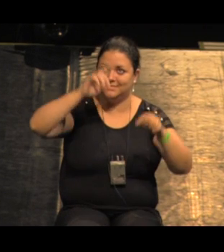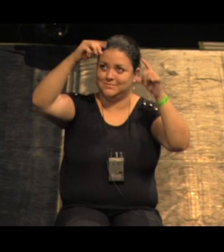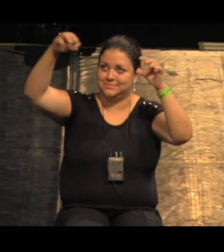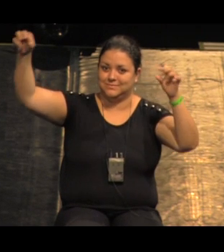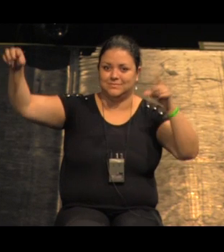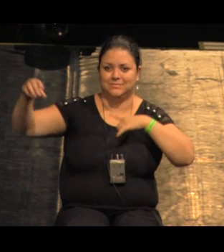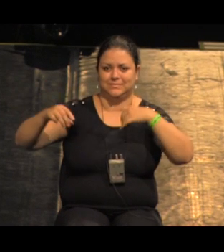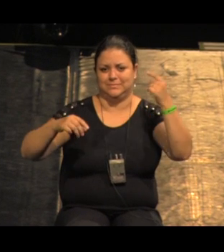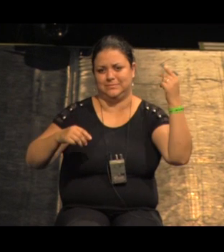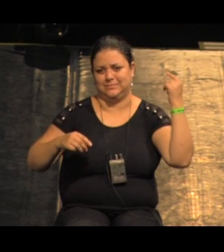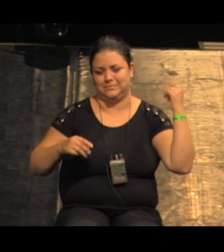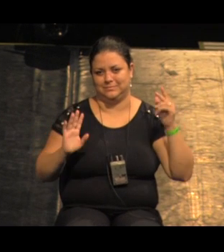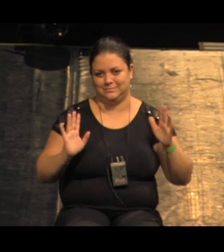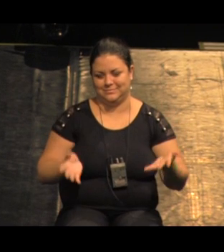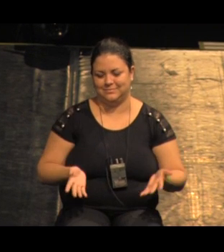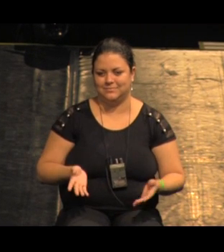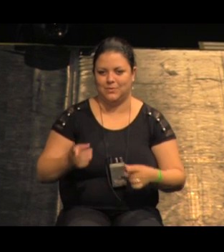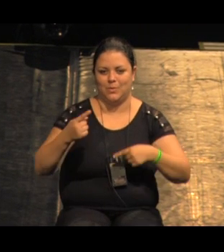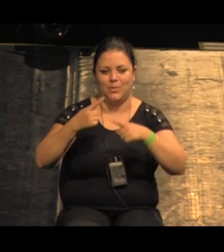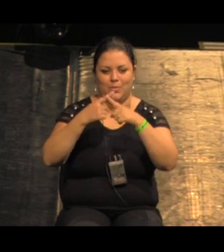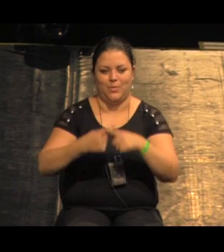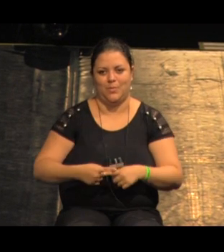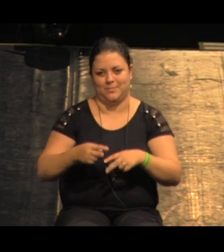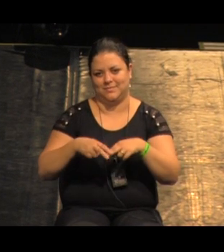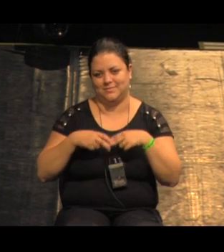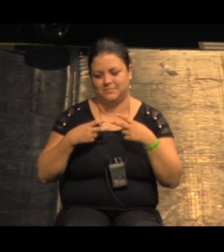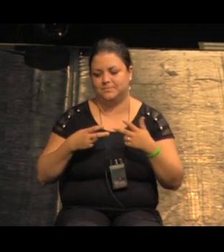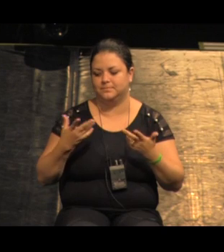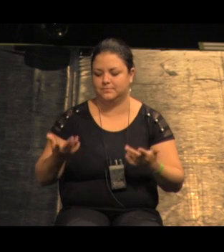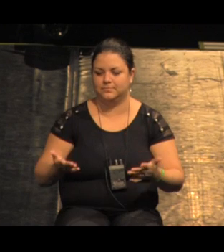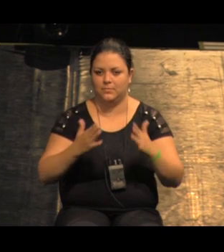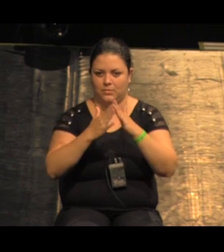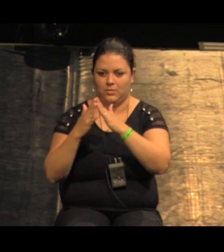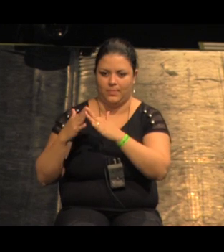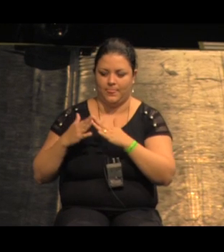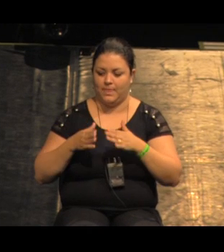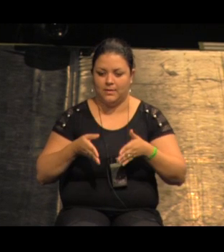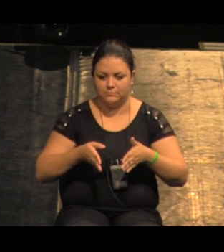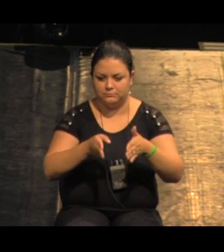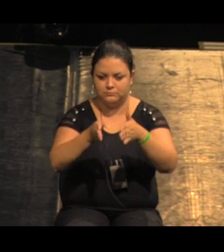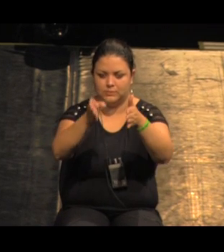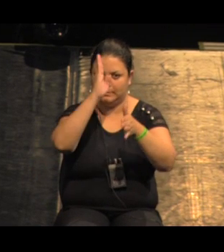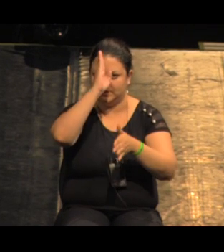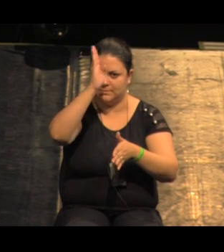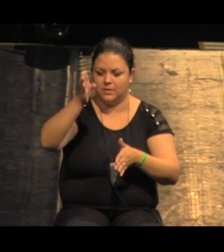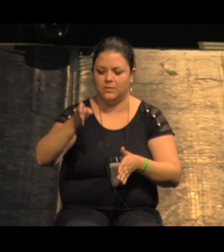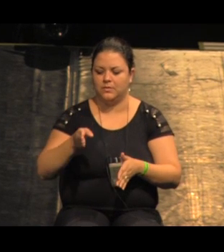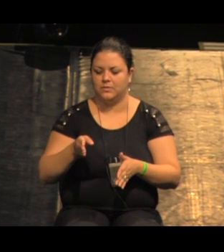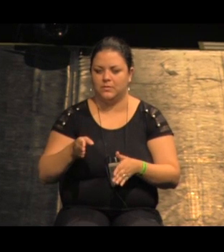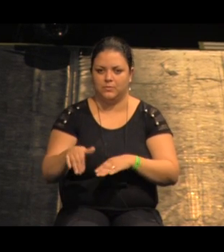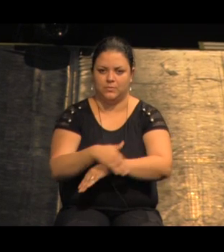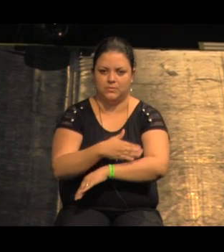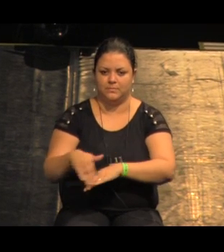é uma rua comercial que era o eixo estruturador dessa comunidade não só porque ela era a principal via de acesso mas porque esse